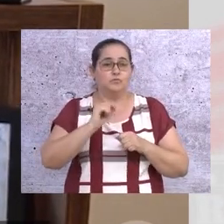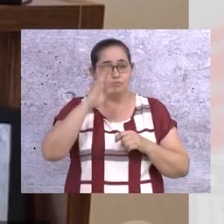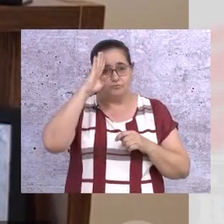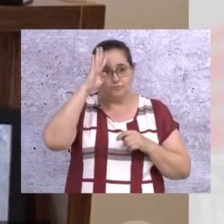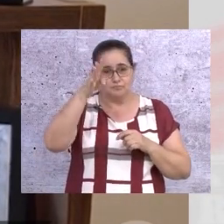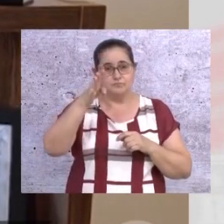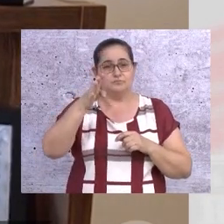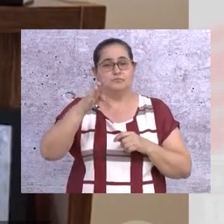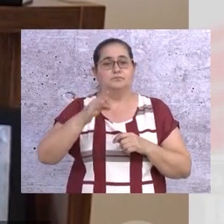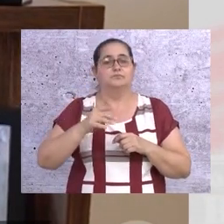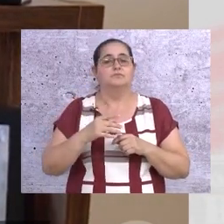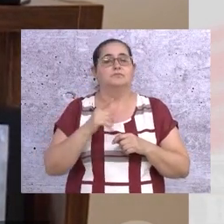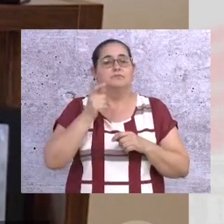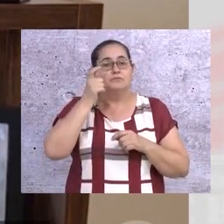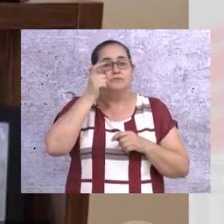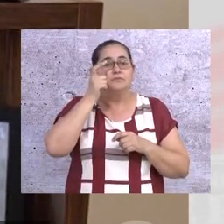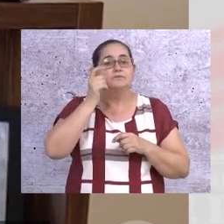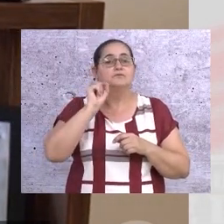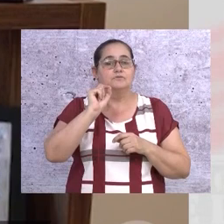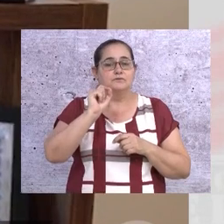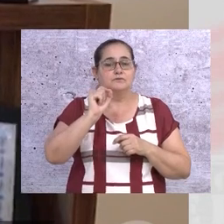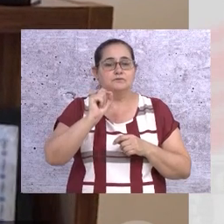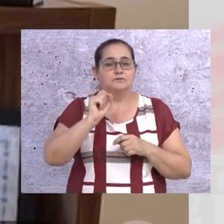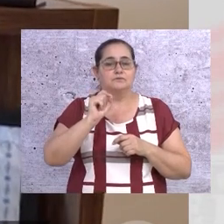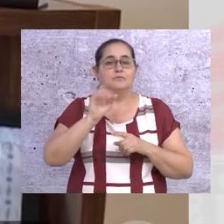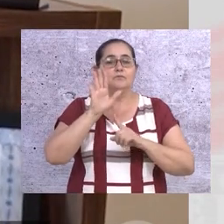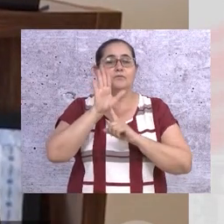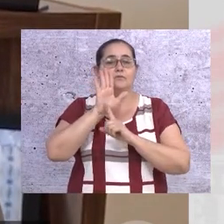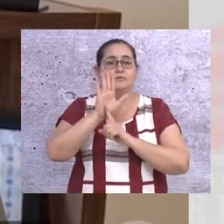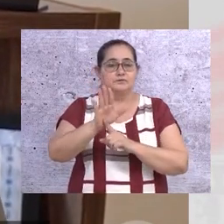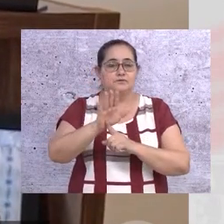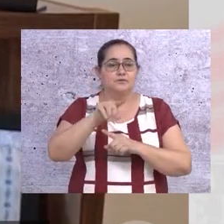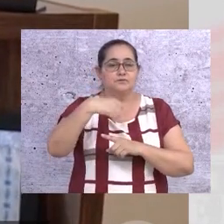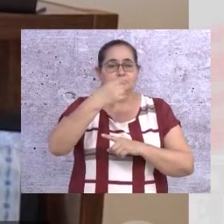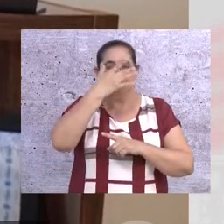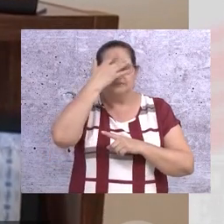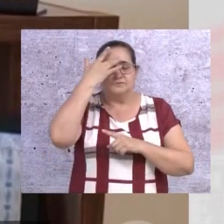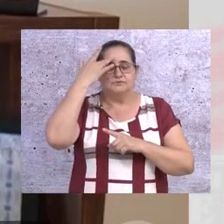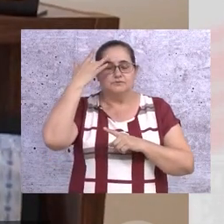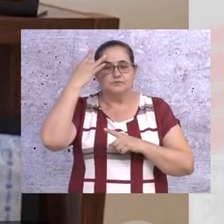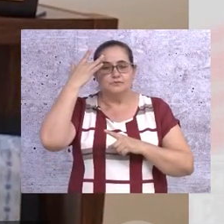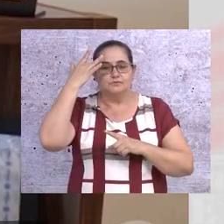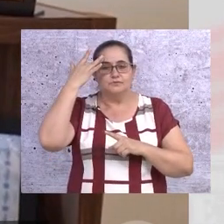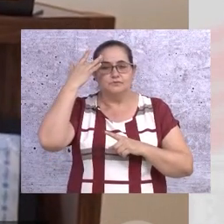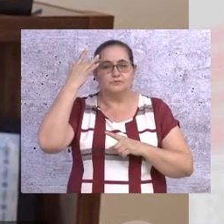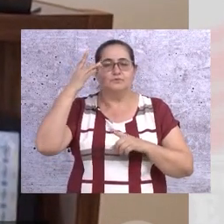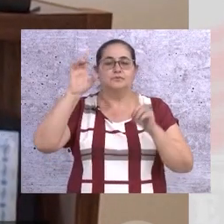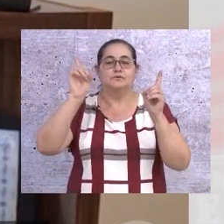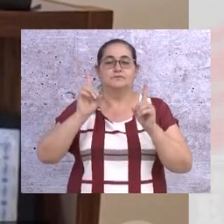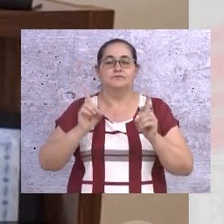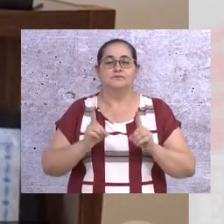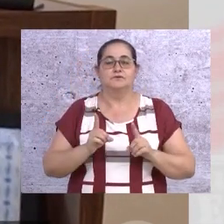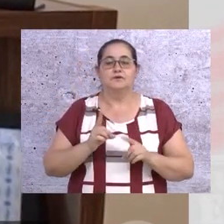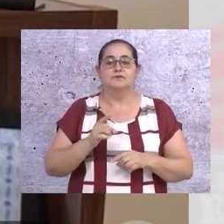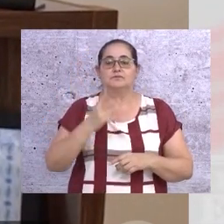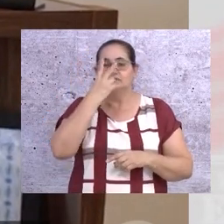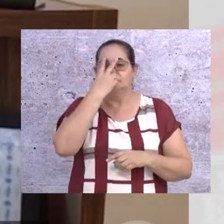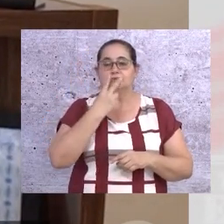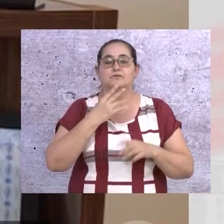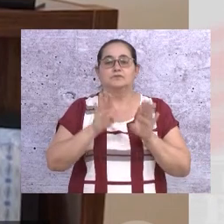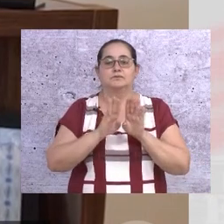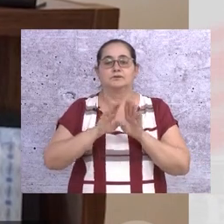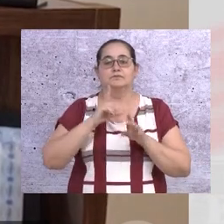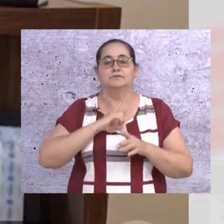a intenção, Jean, de mostrar para as outras pessoas que o deficiente visual também tem